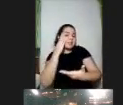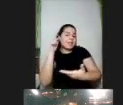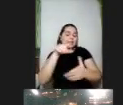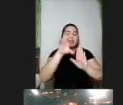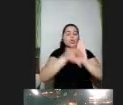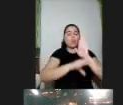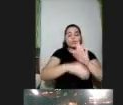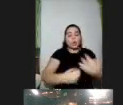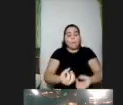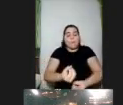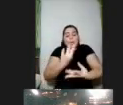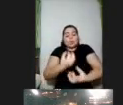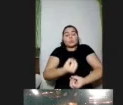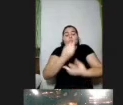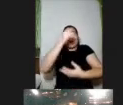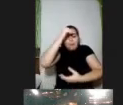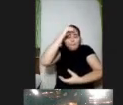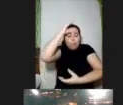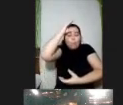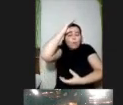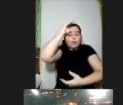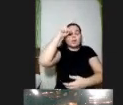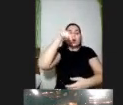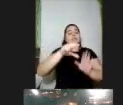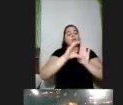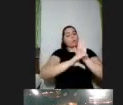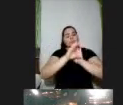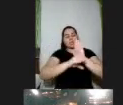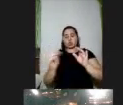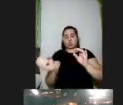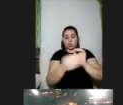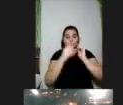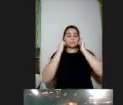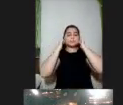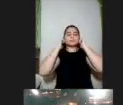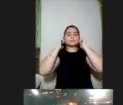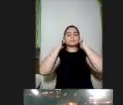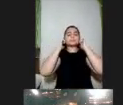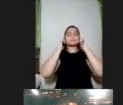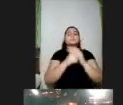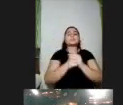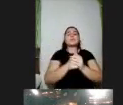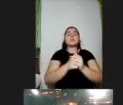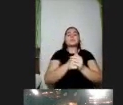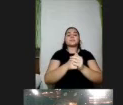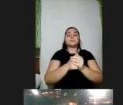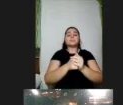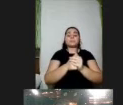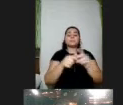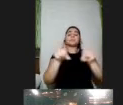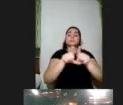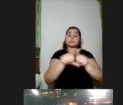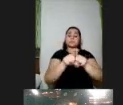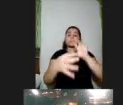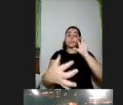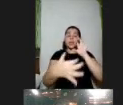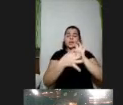conhecimento a partir desse conceito que está sendo trazido e aqui também nessa rede executiva está ligada também a